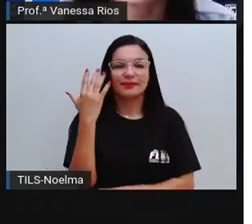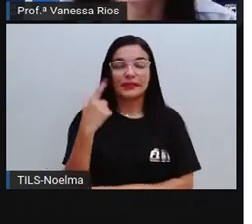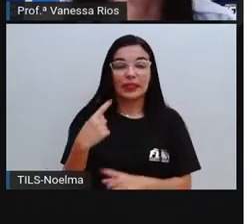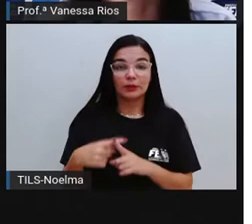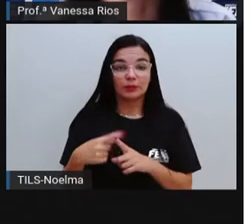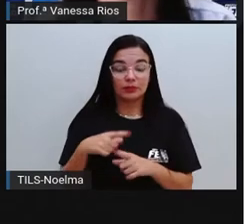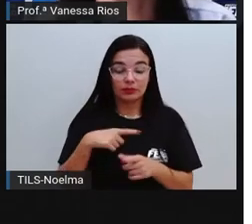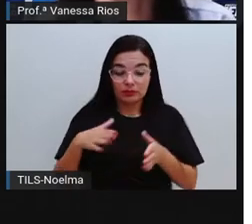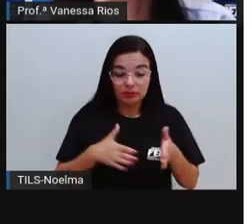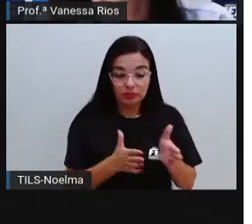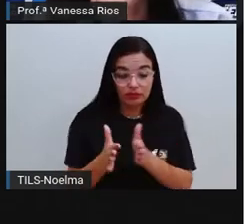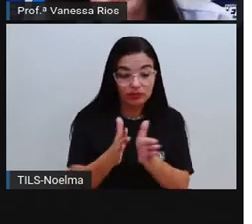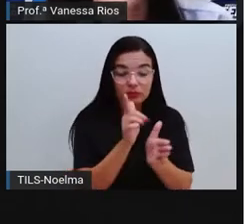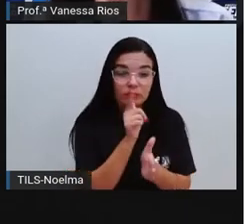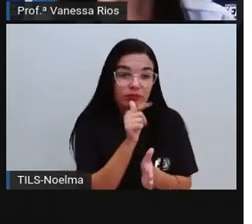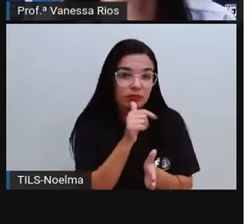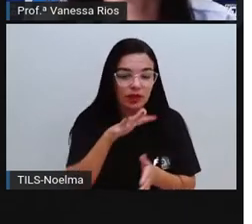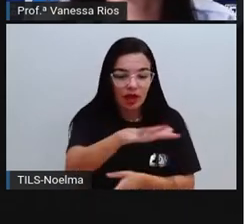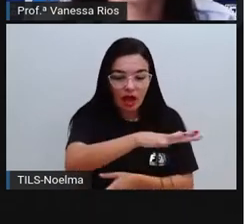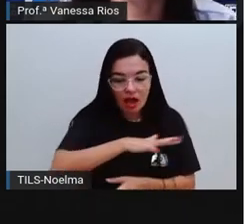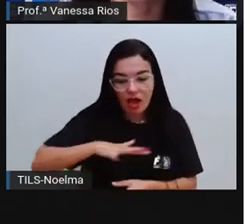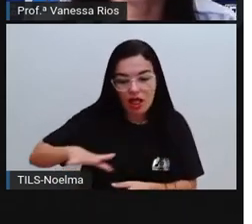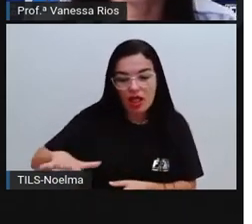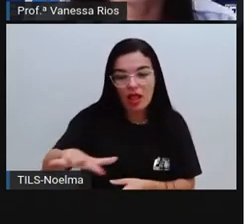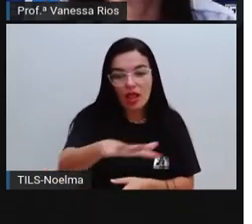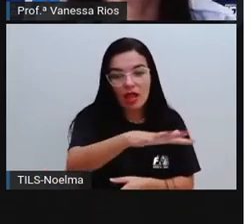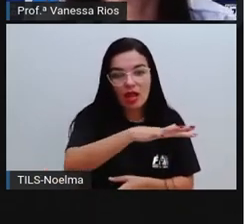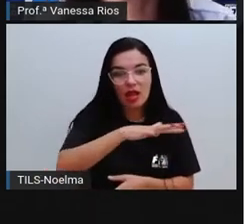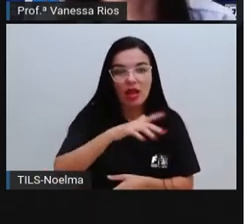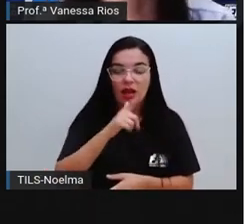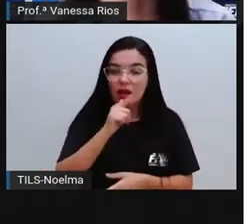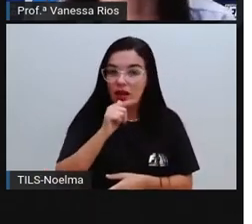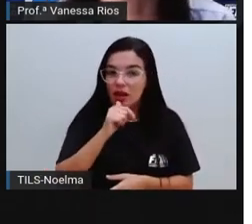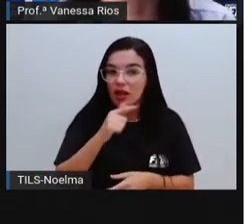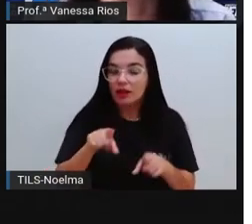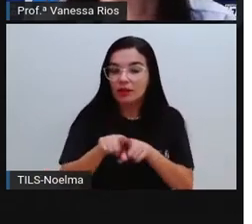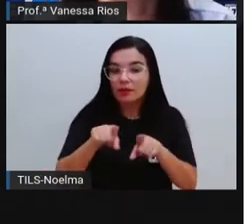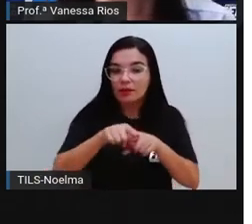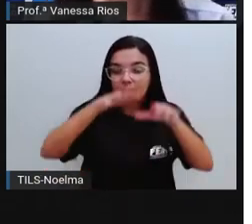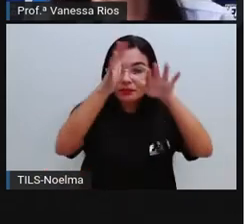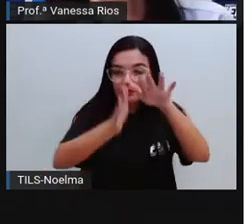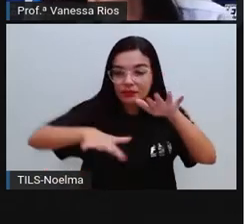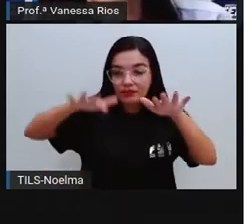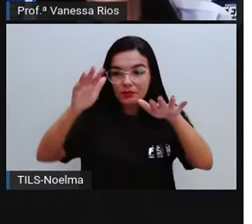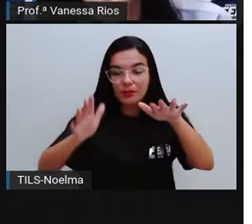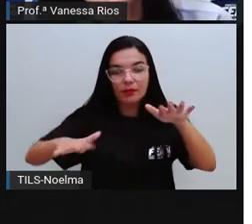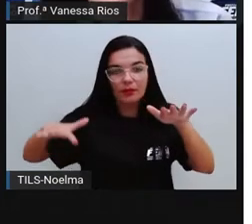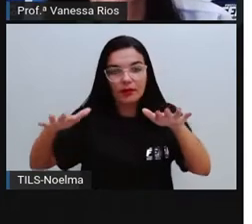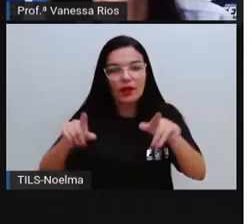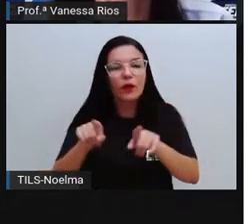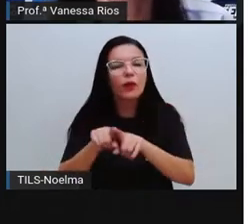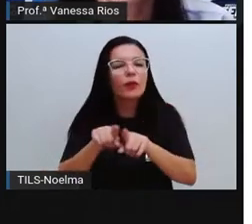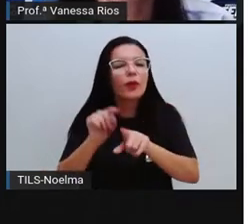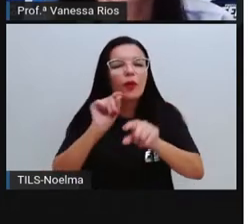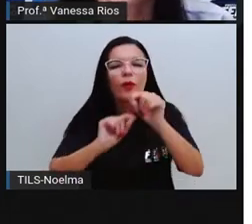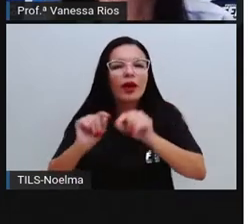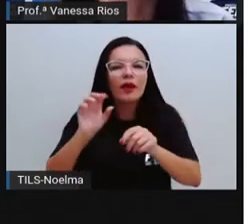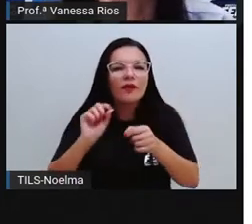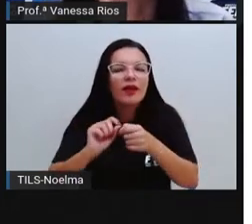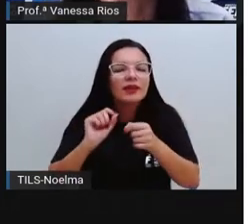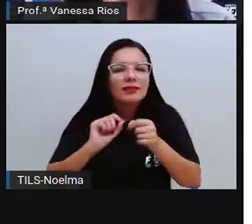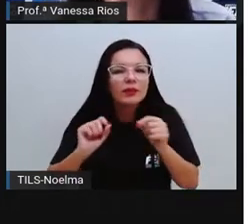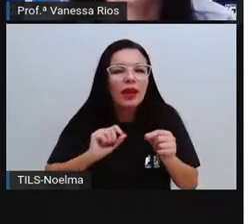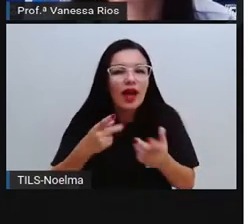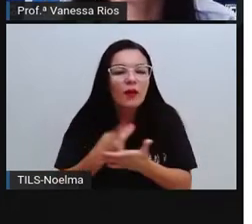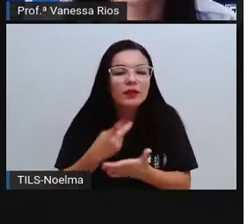rios, nos lagos, nos oceanos, vão fazer com que se formem as chuvas, mas também o processo